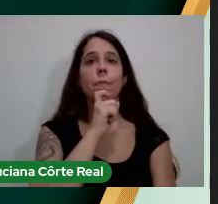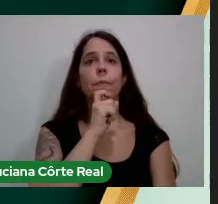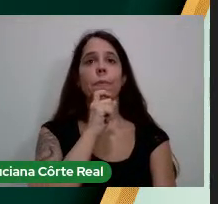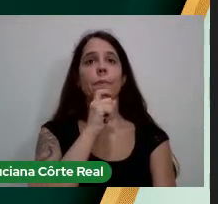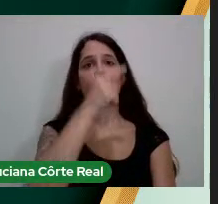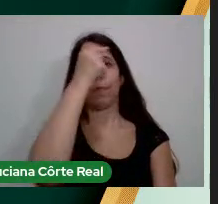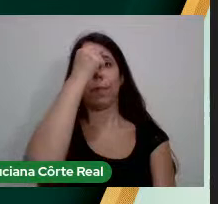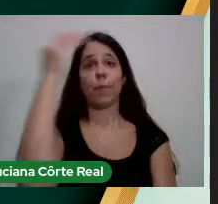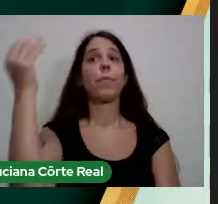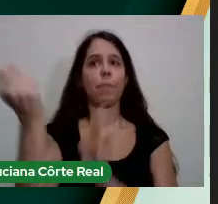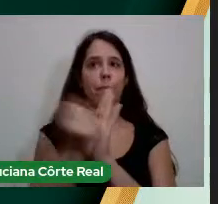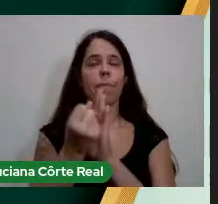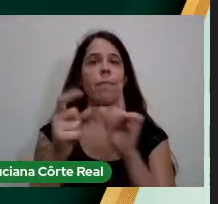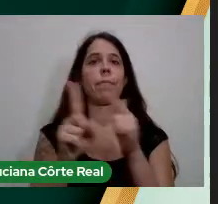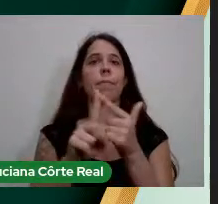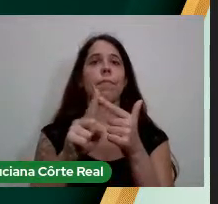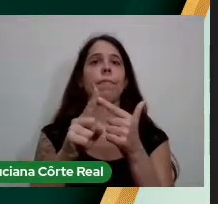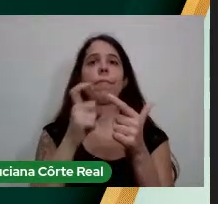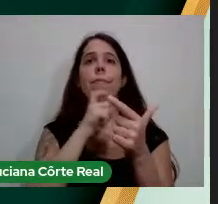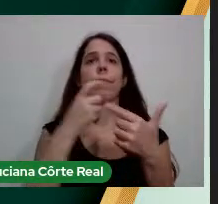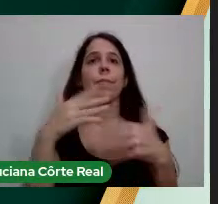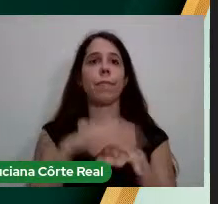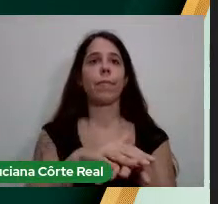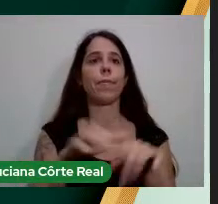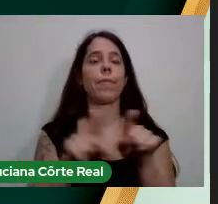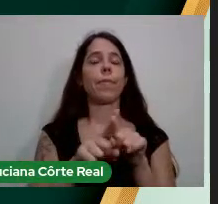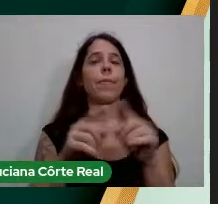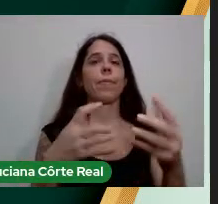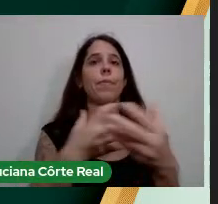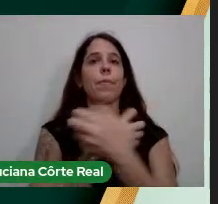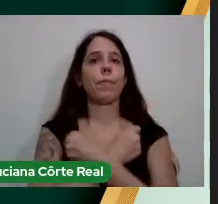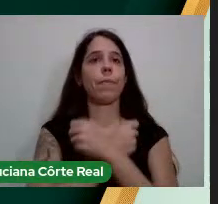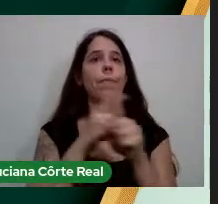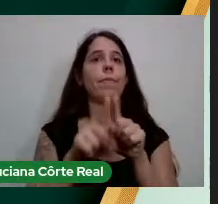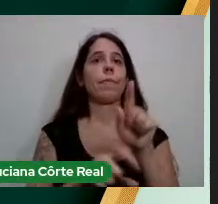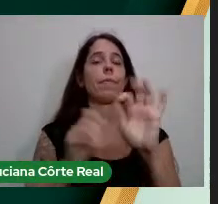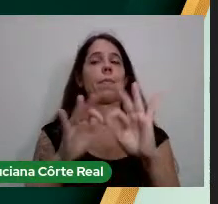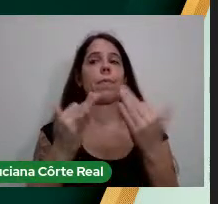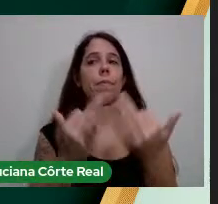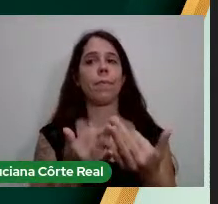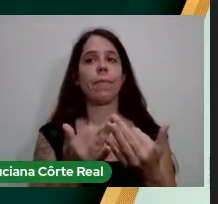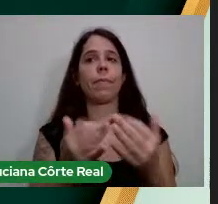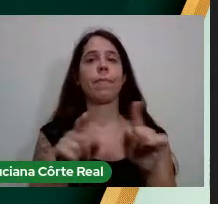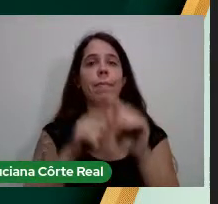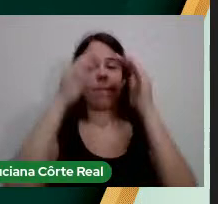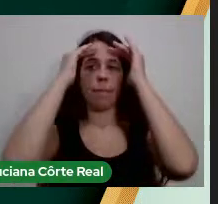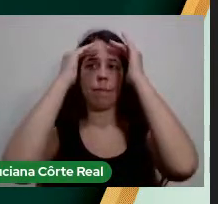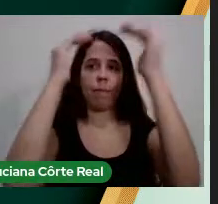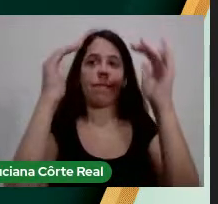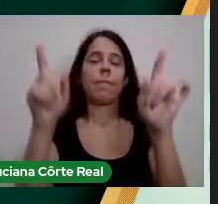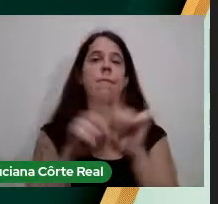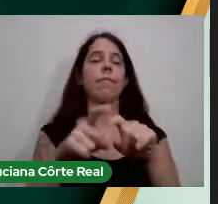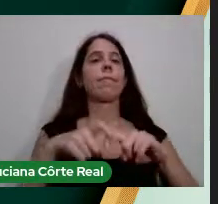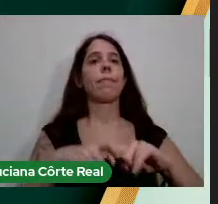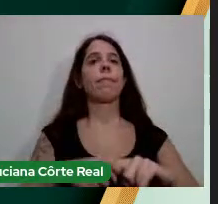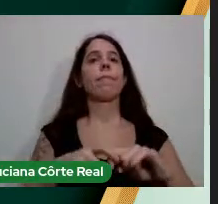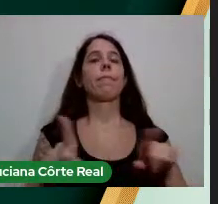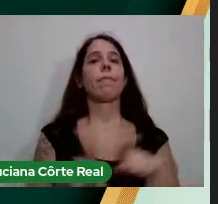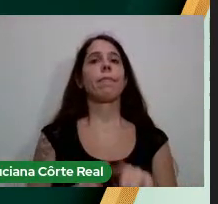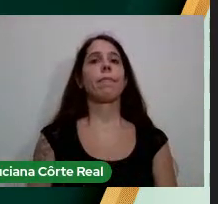Unipampa O verde De inclusão De acolhimento De família Respeito Amizade